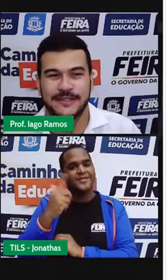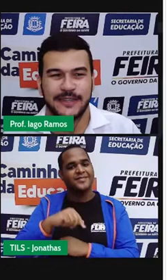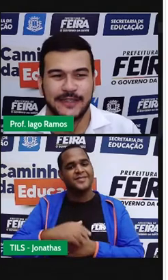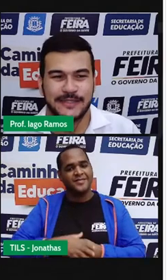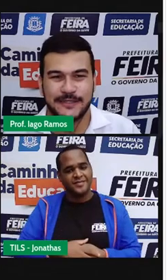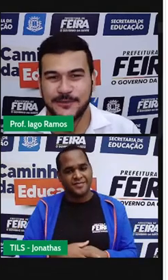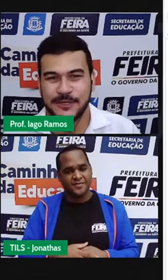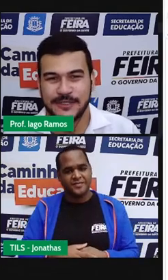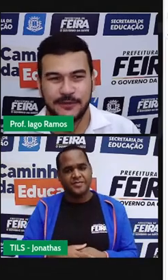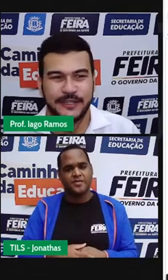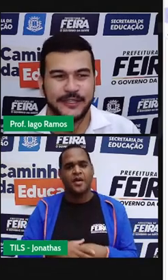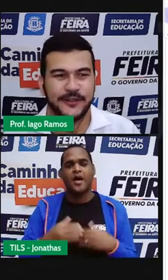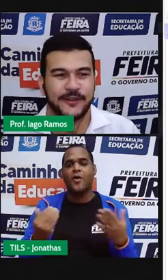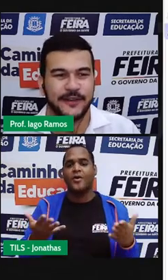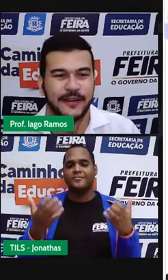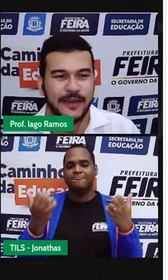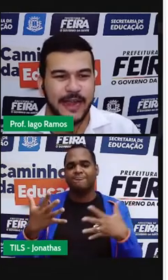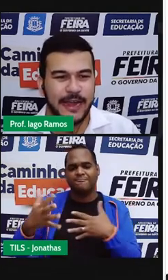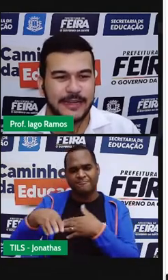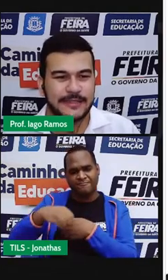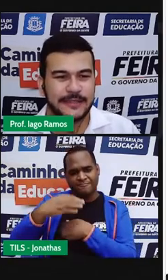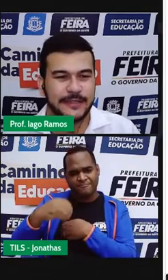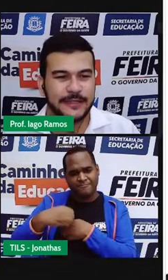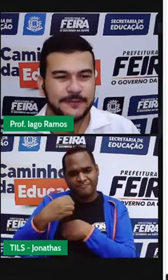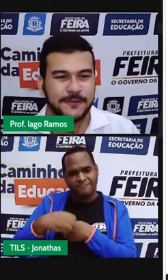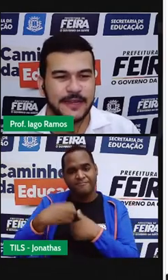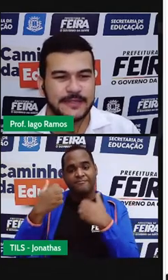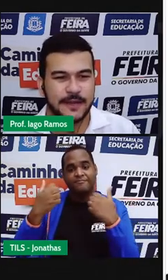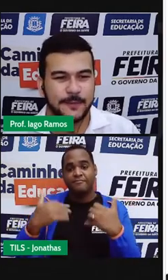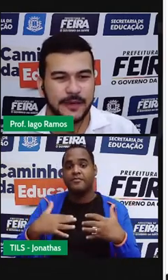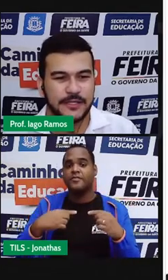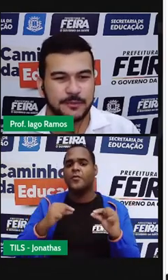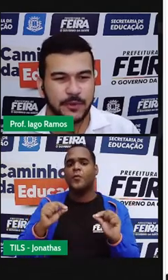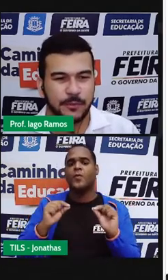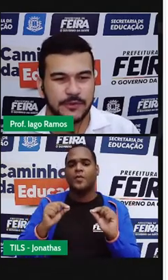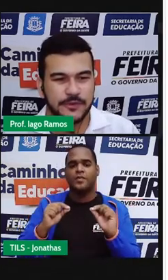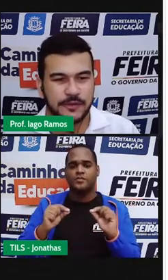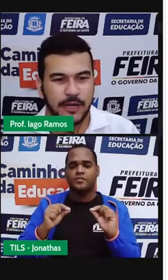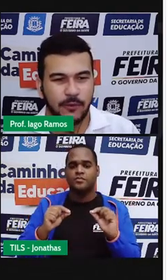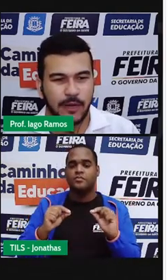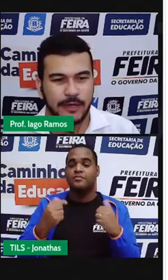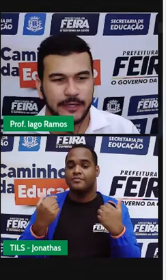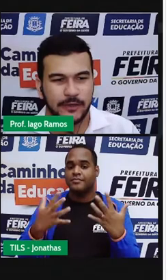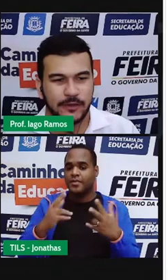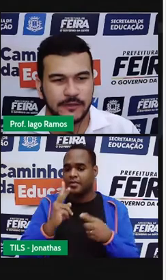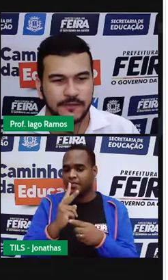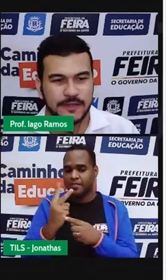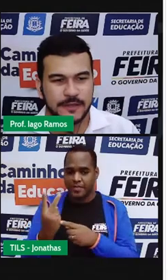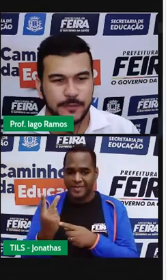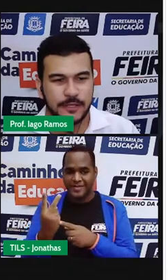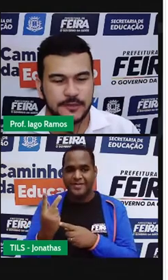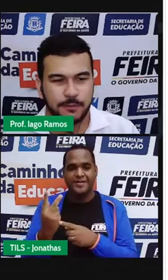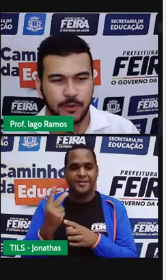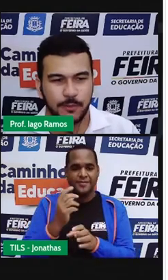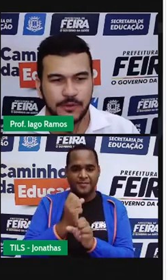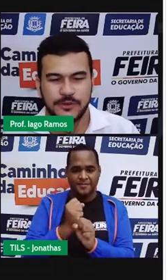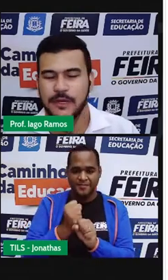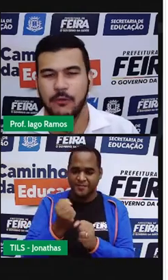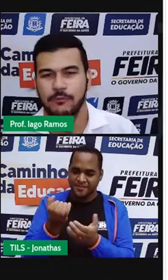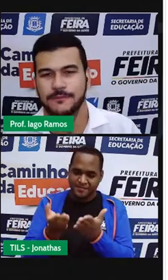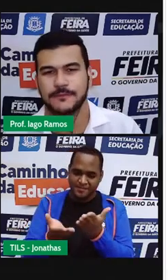quero trazer dessa situação aqui, ó? É esse inversamente proporcional, Aqui, Inversamente